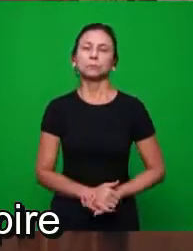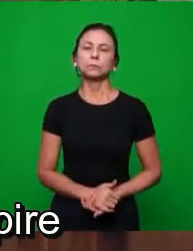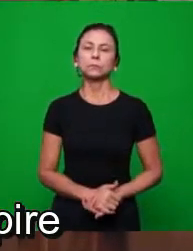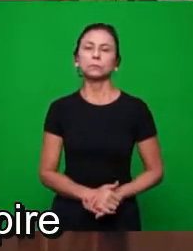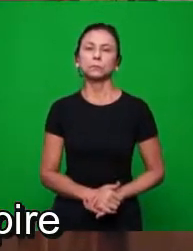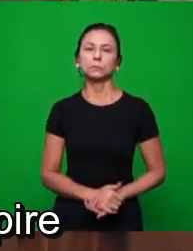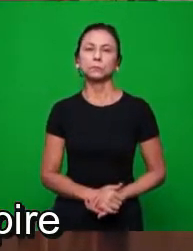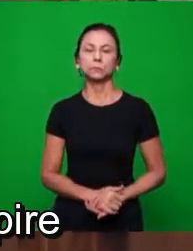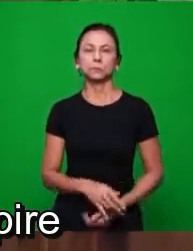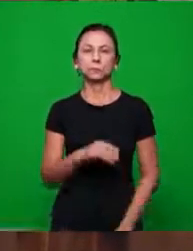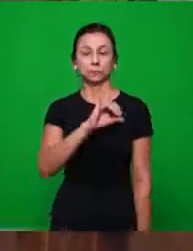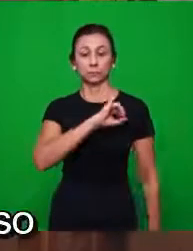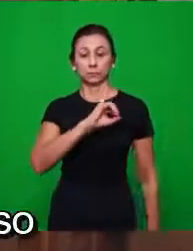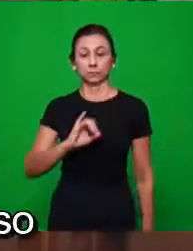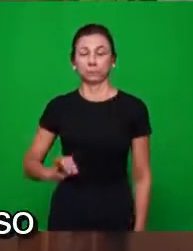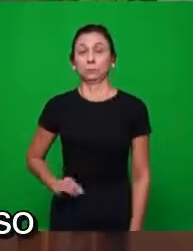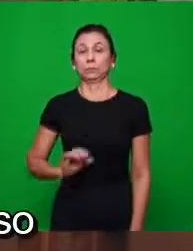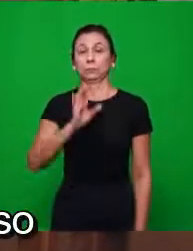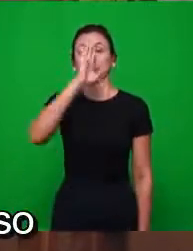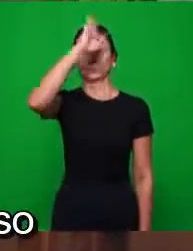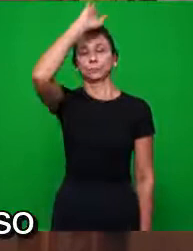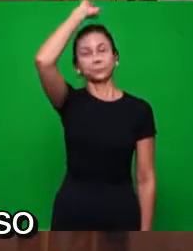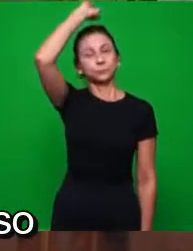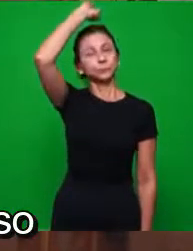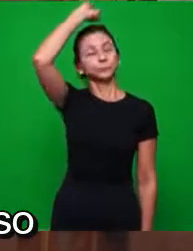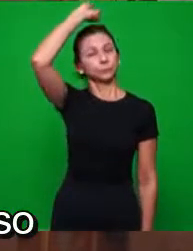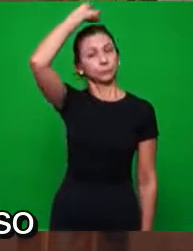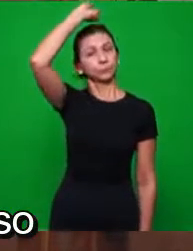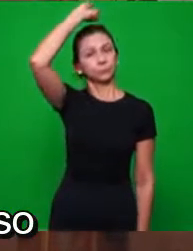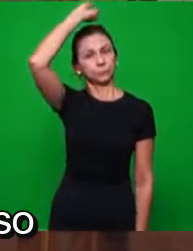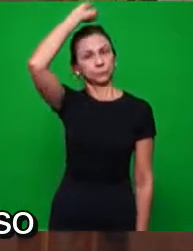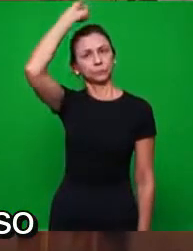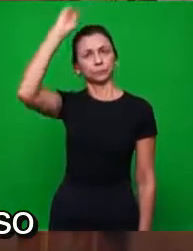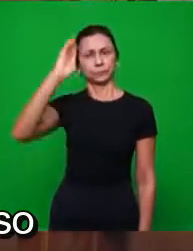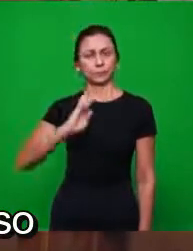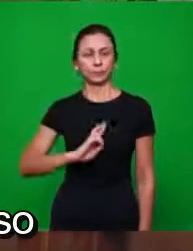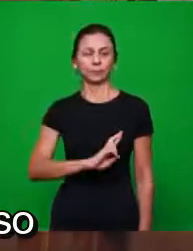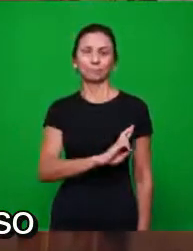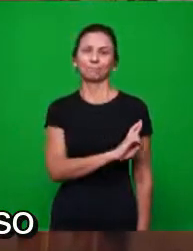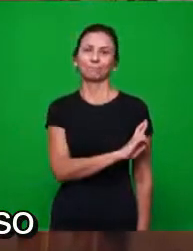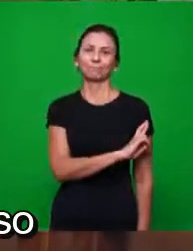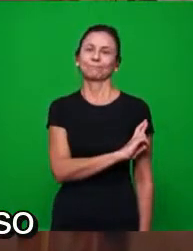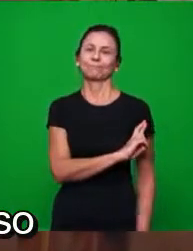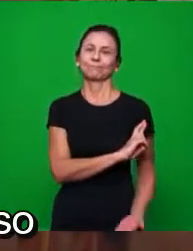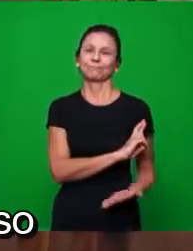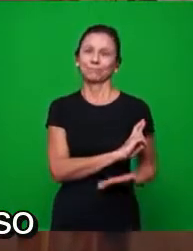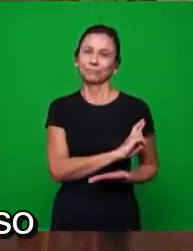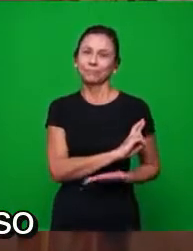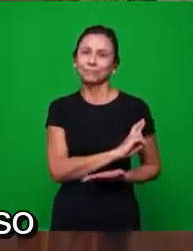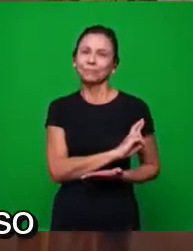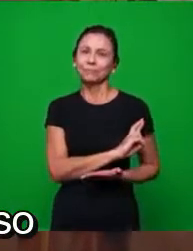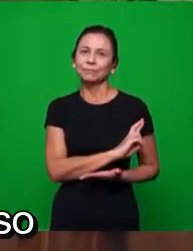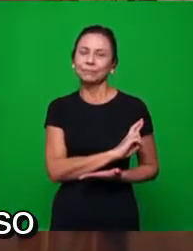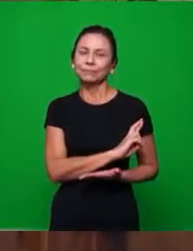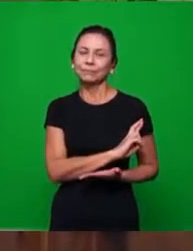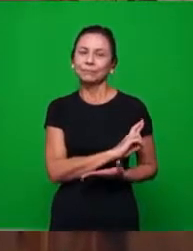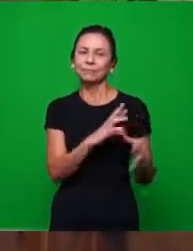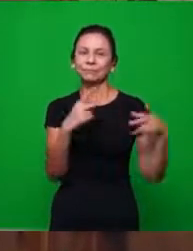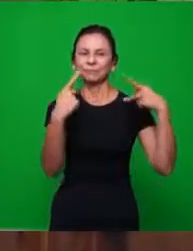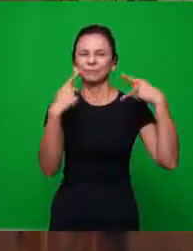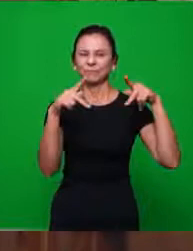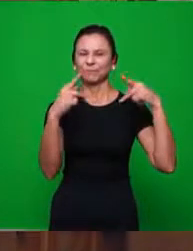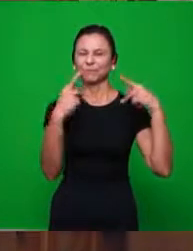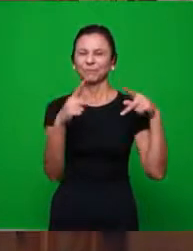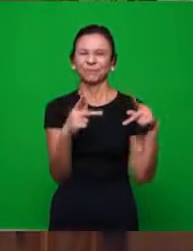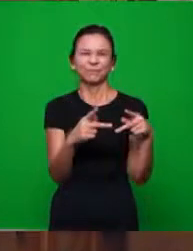do Império Romano, que era a religião que se pregava, também não